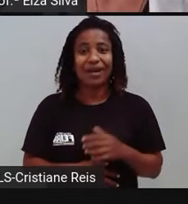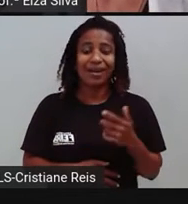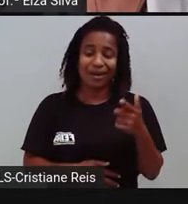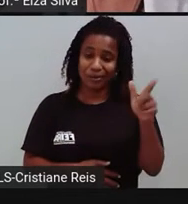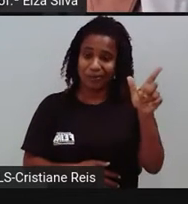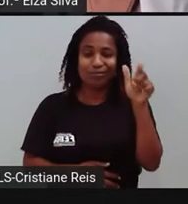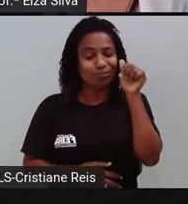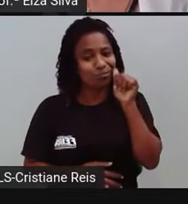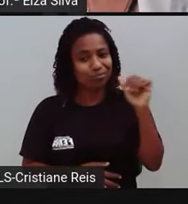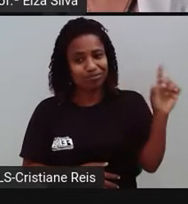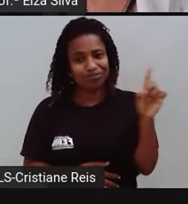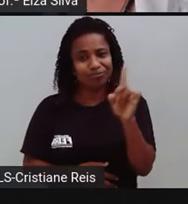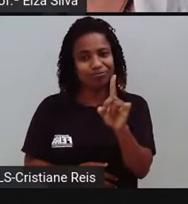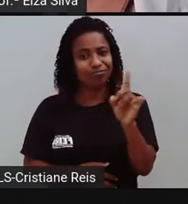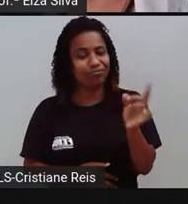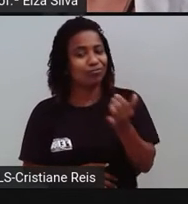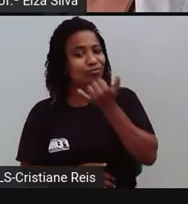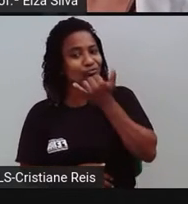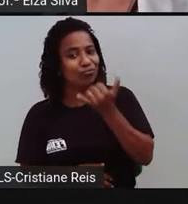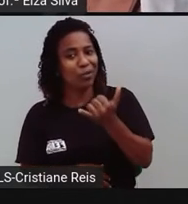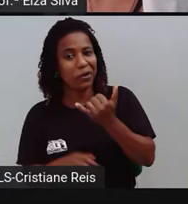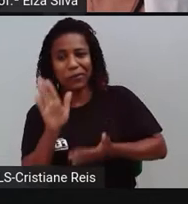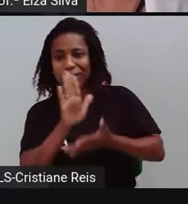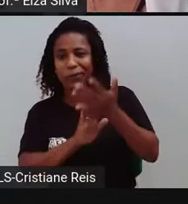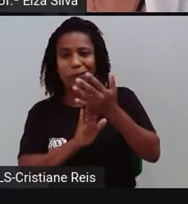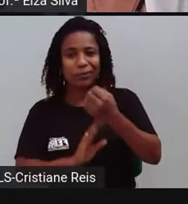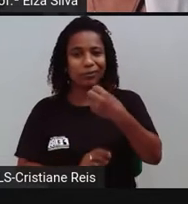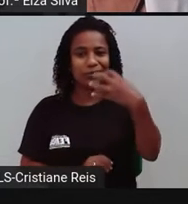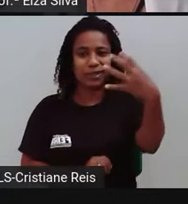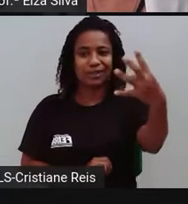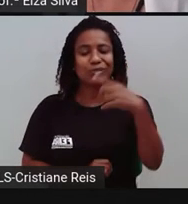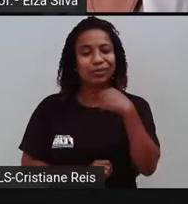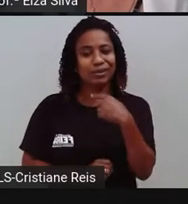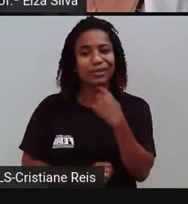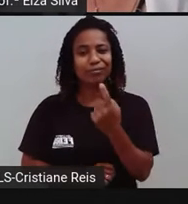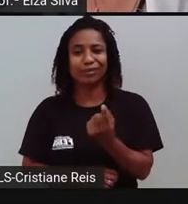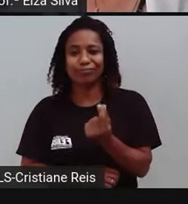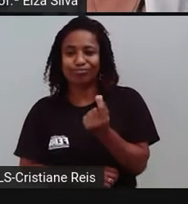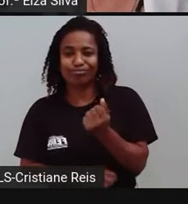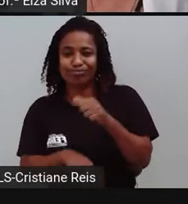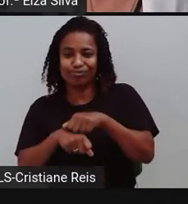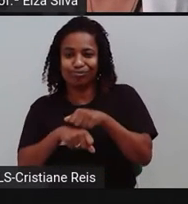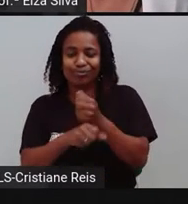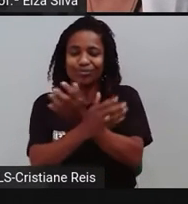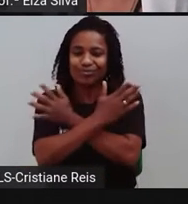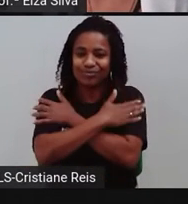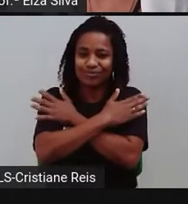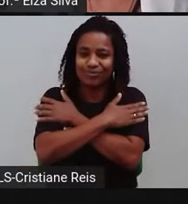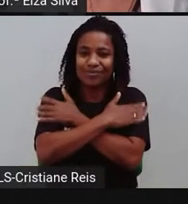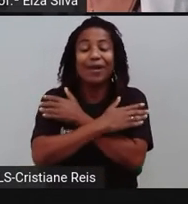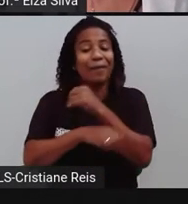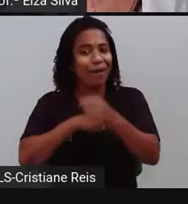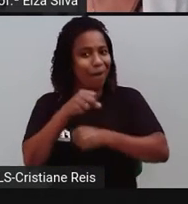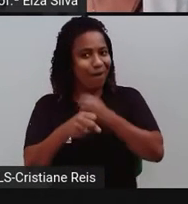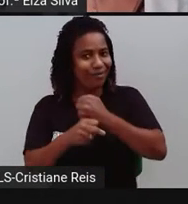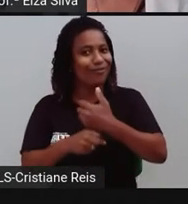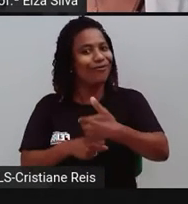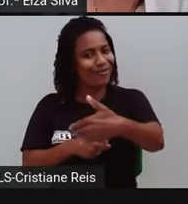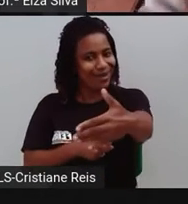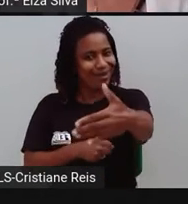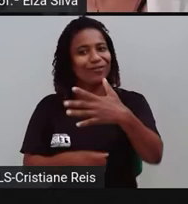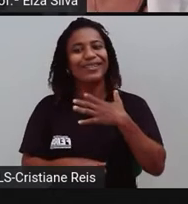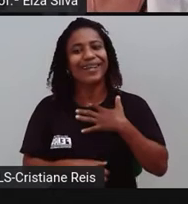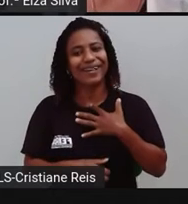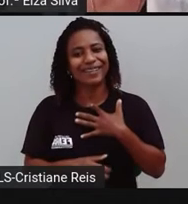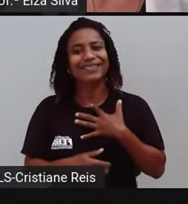viajar, pois estava desempregada. Mas, felizmente, neste ano agora ela planeja conhecer a América, já